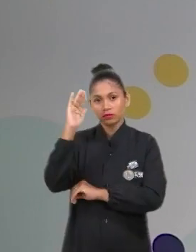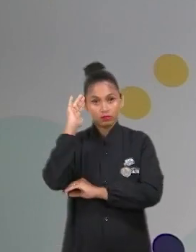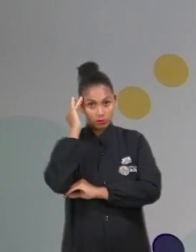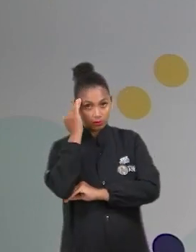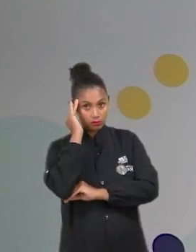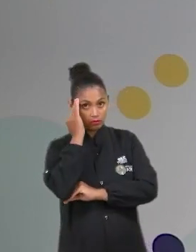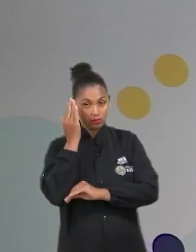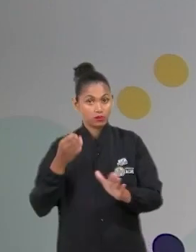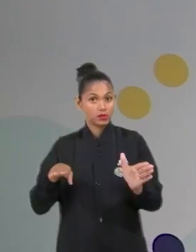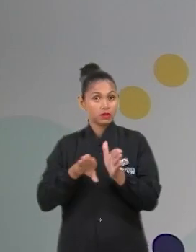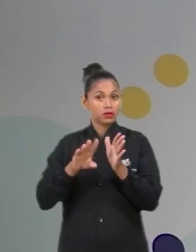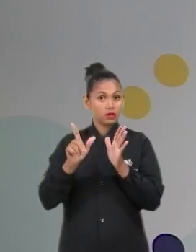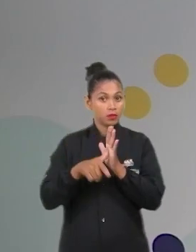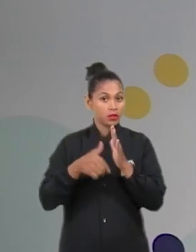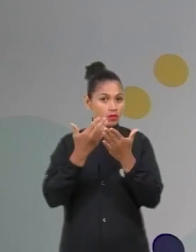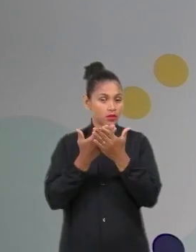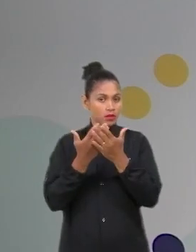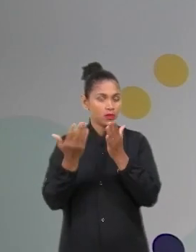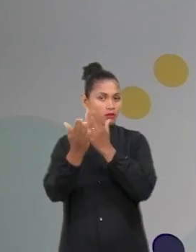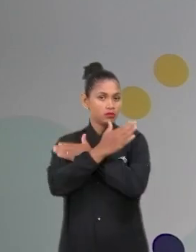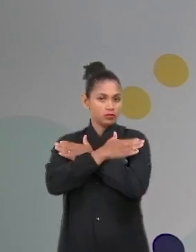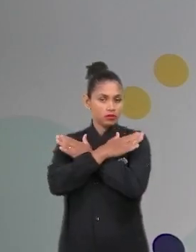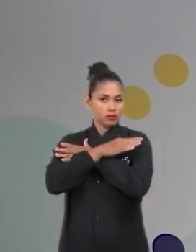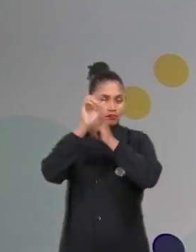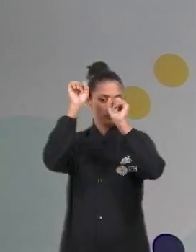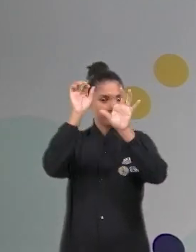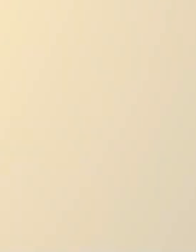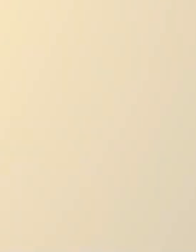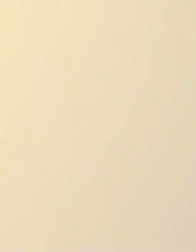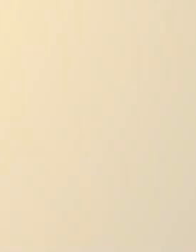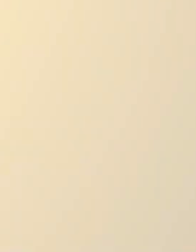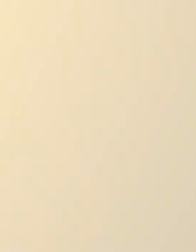e até a próxima aula. Um abraço. Fiquem com Deus.